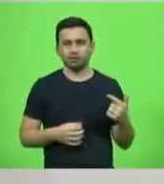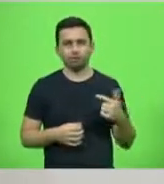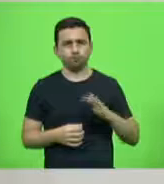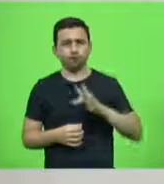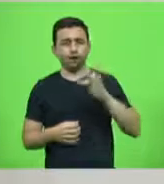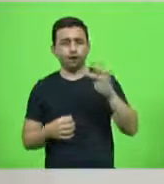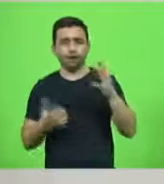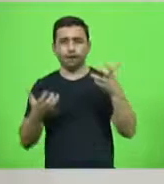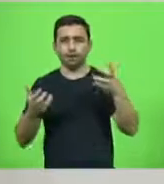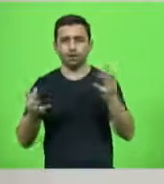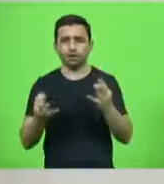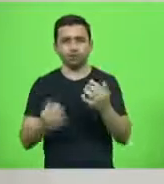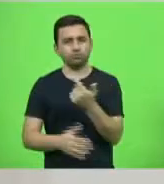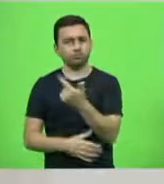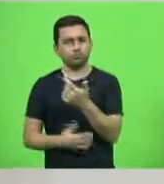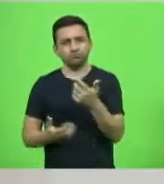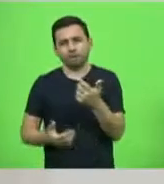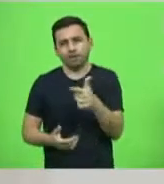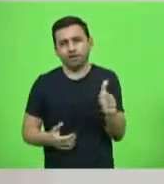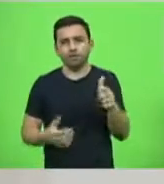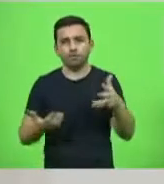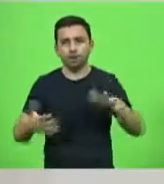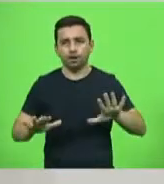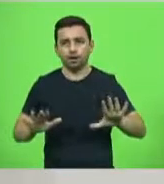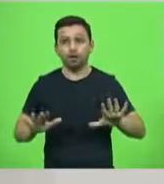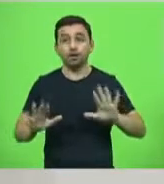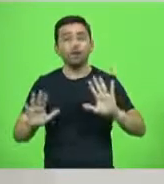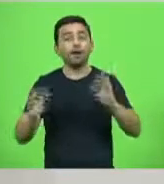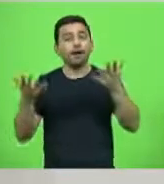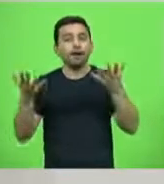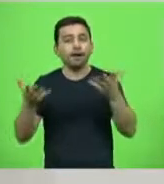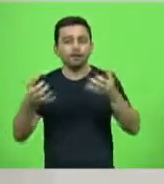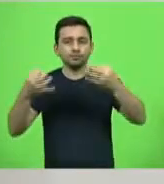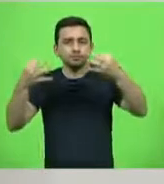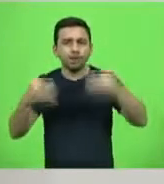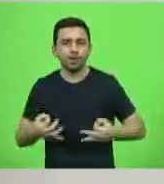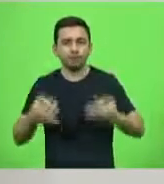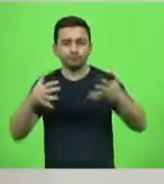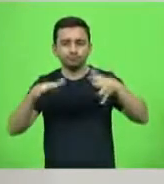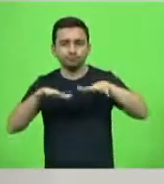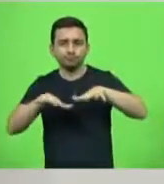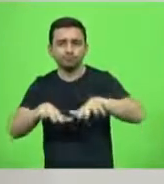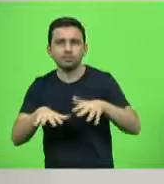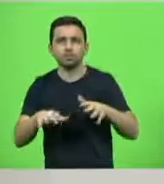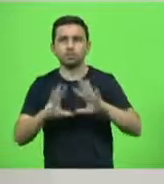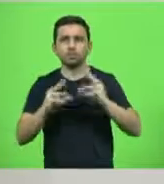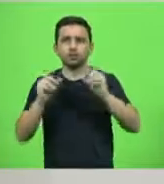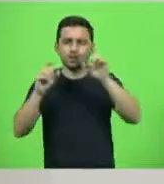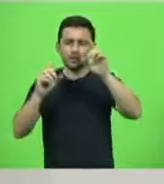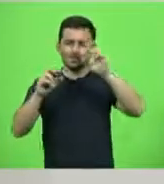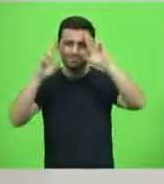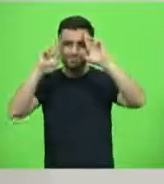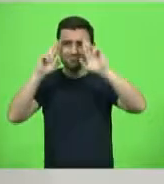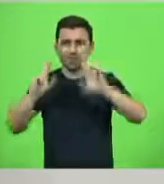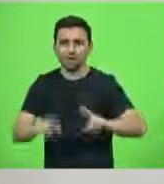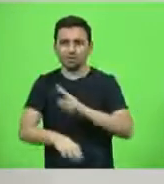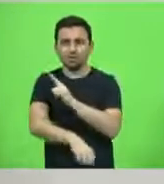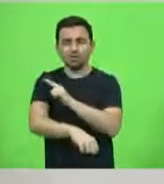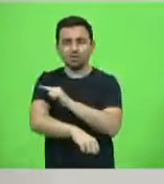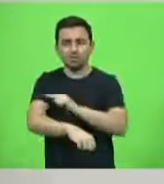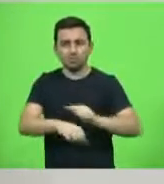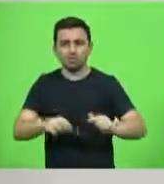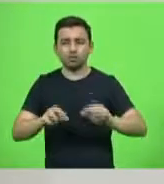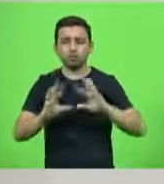ser. Queremos mesmo, é justiça social, inclusão, respeito aos direitos, dignidade para os